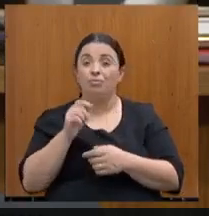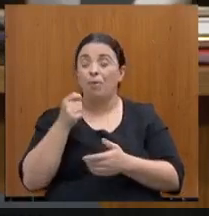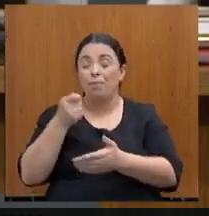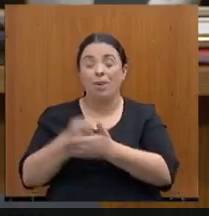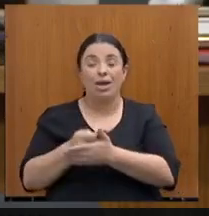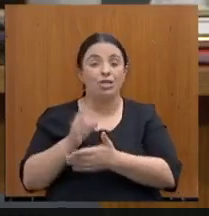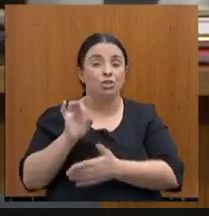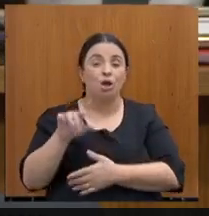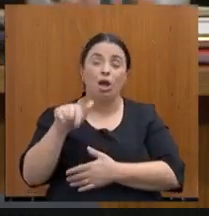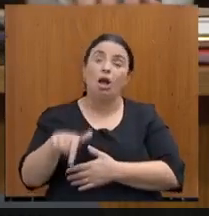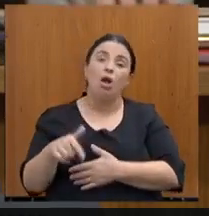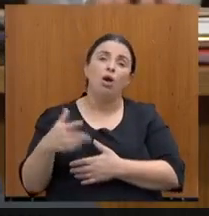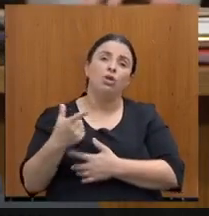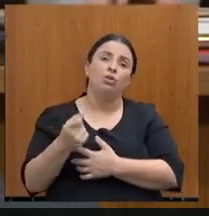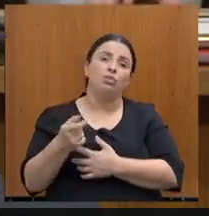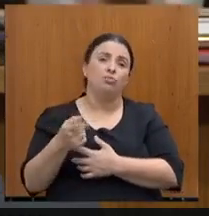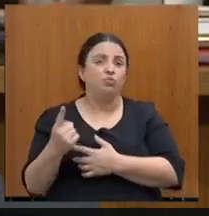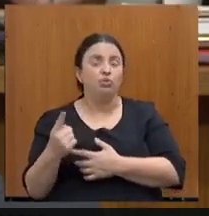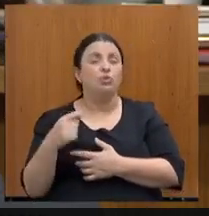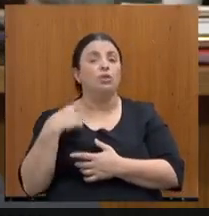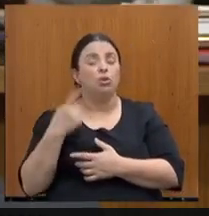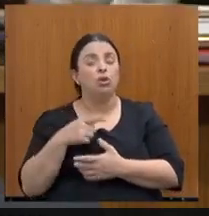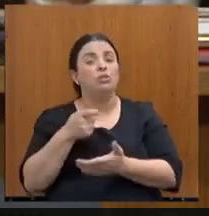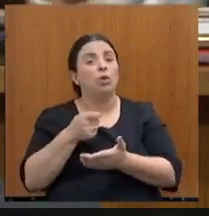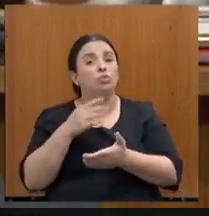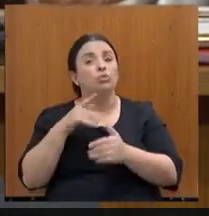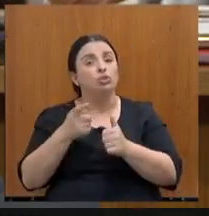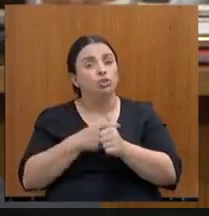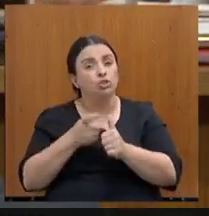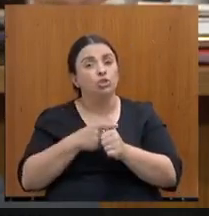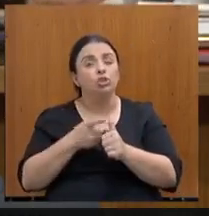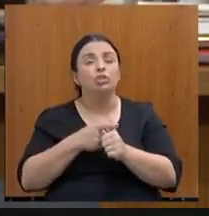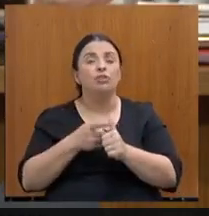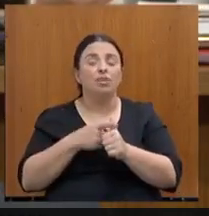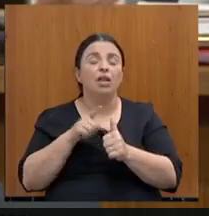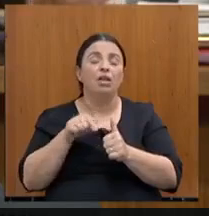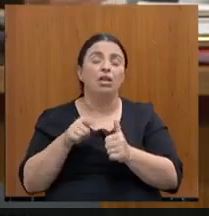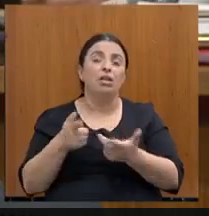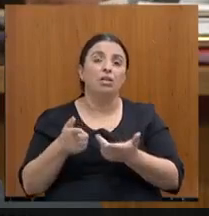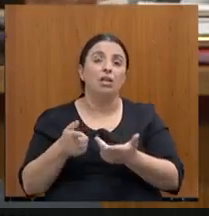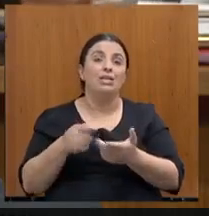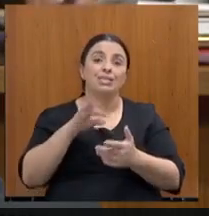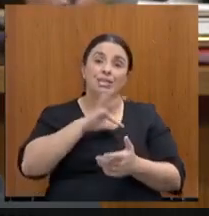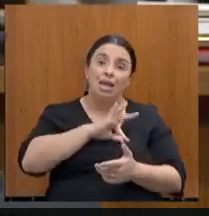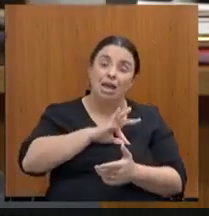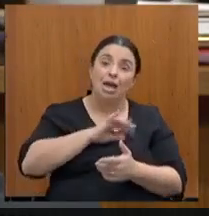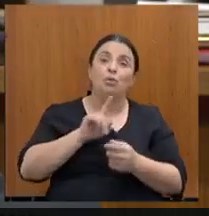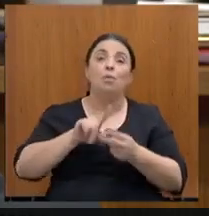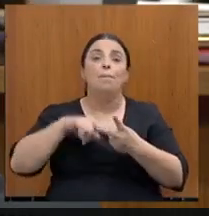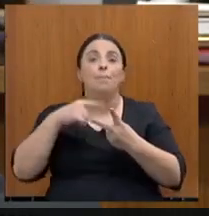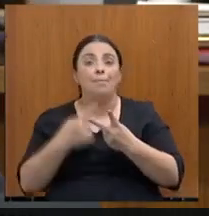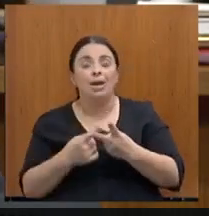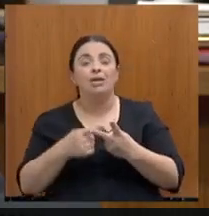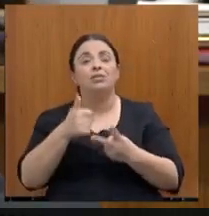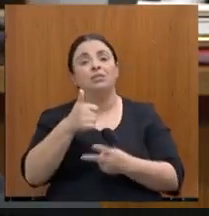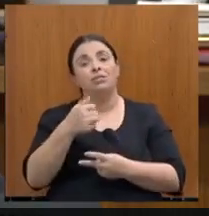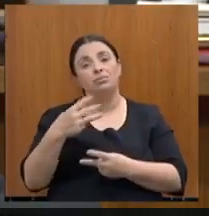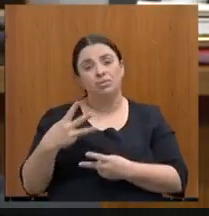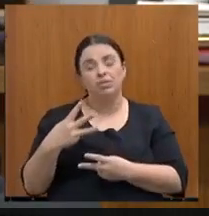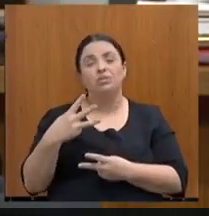do pagamento dos salários e também do décimo terceiro, a gente está buscando negocionar, já